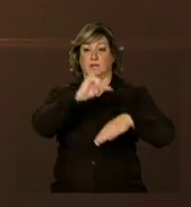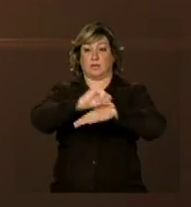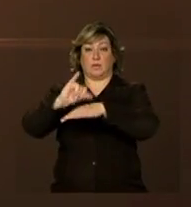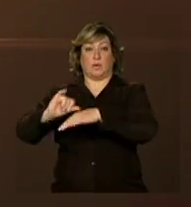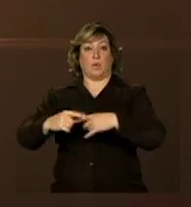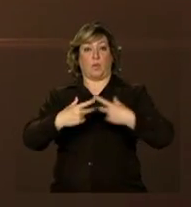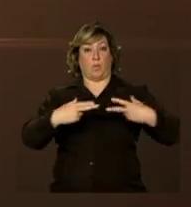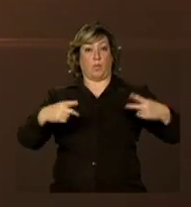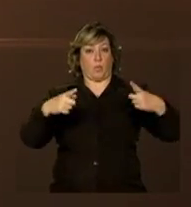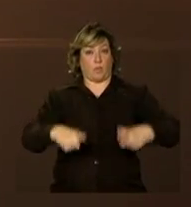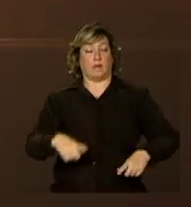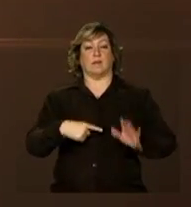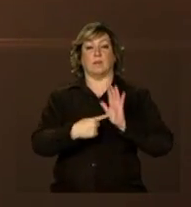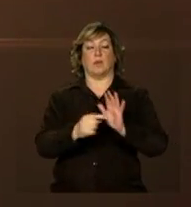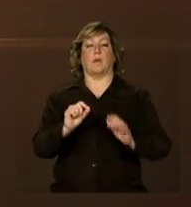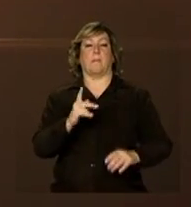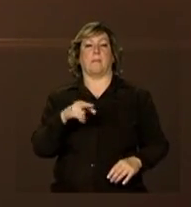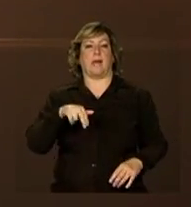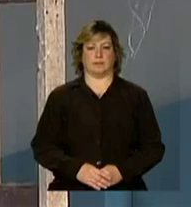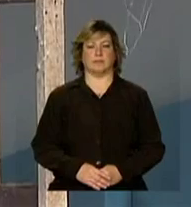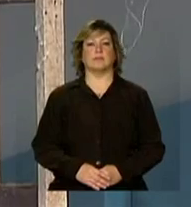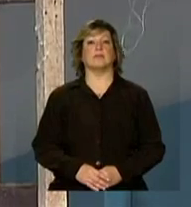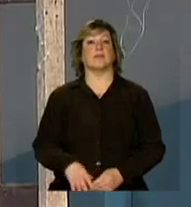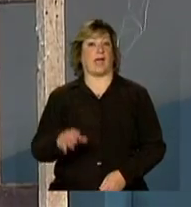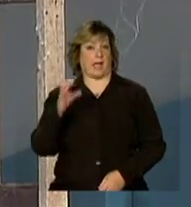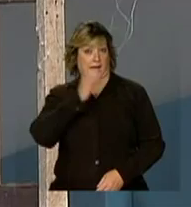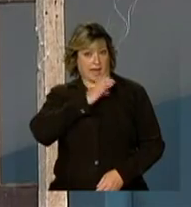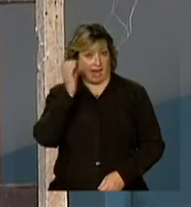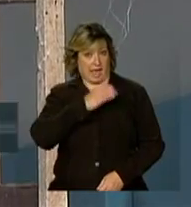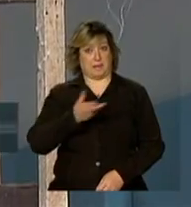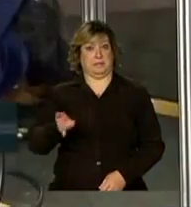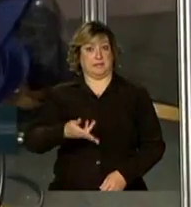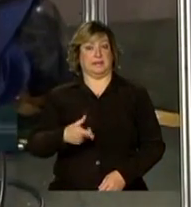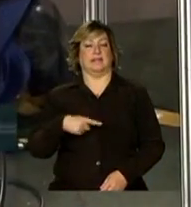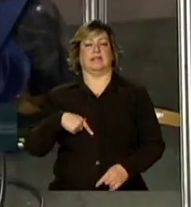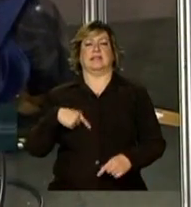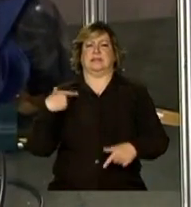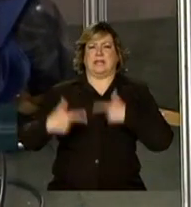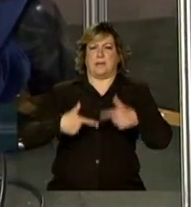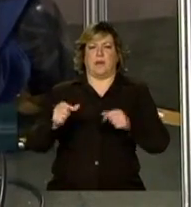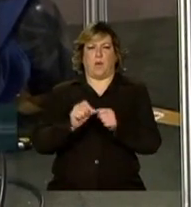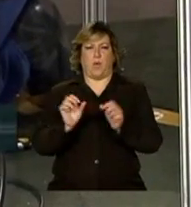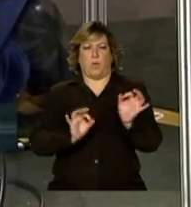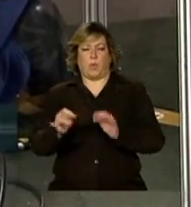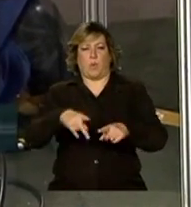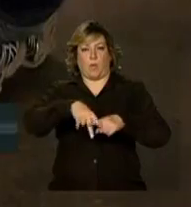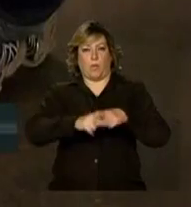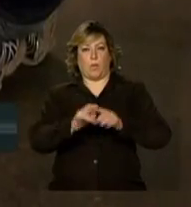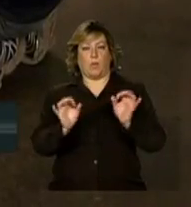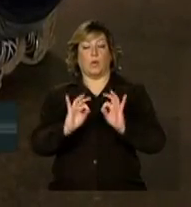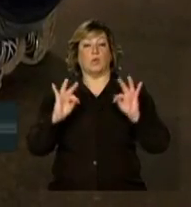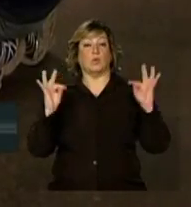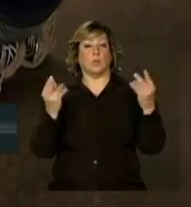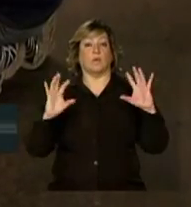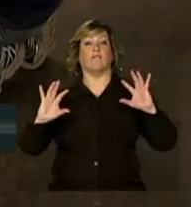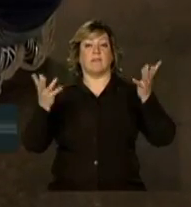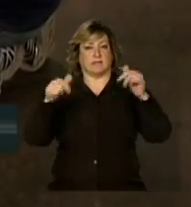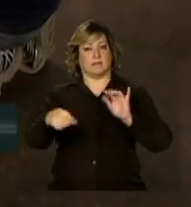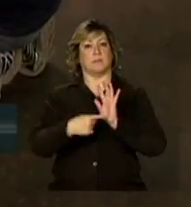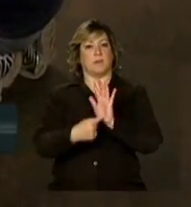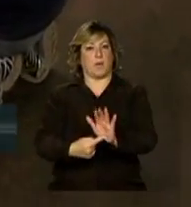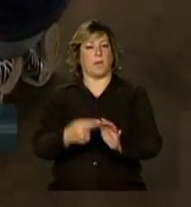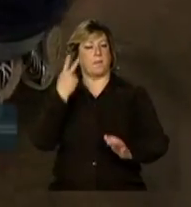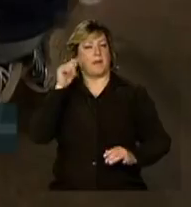são montados no Parque da Cidade. Ritmo acelerado, os trabalhadores dão um toque final à estrutura do evento.